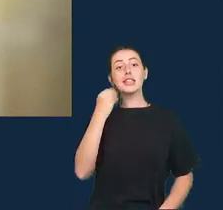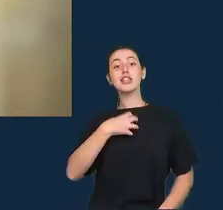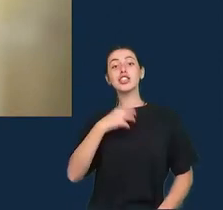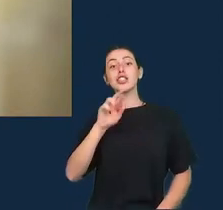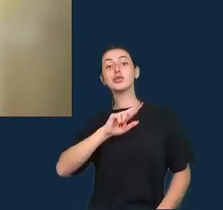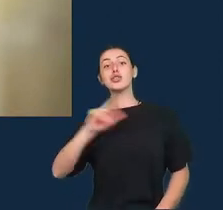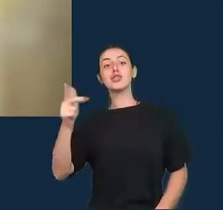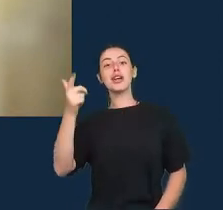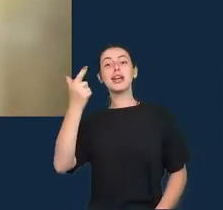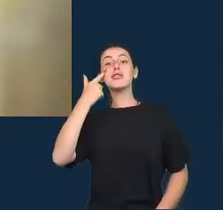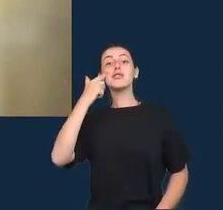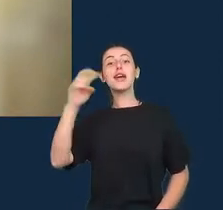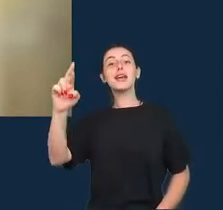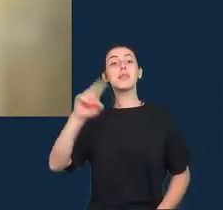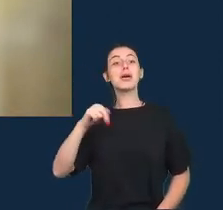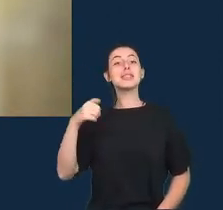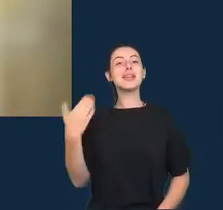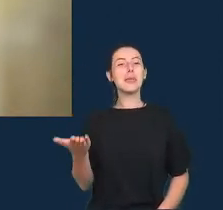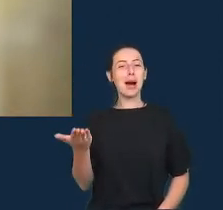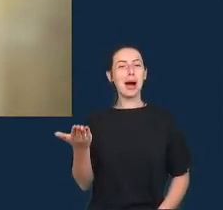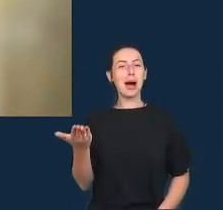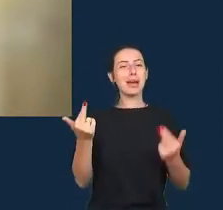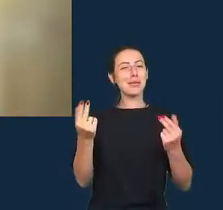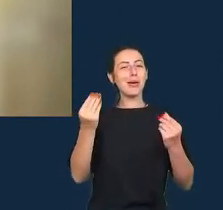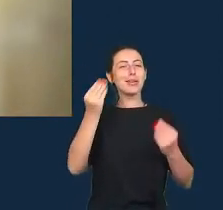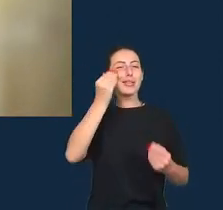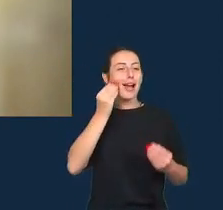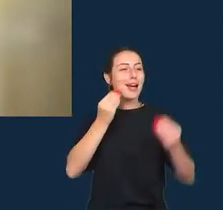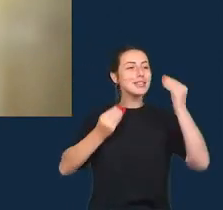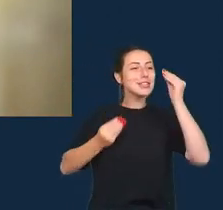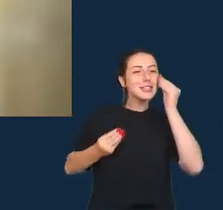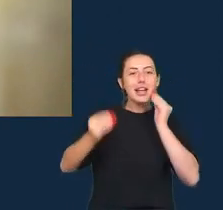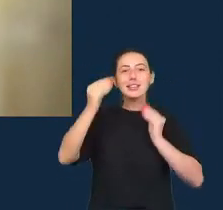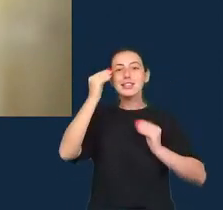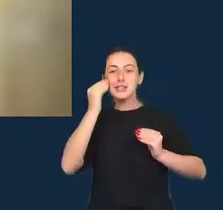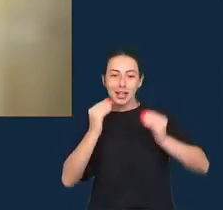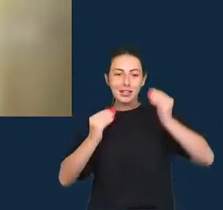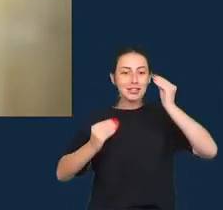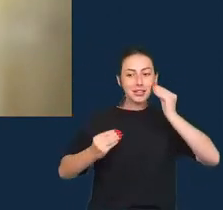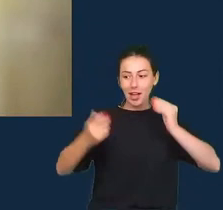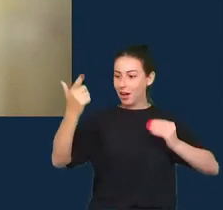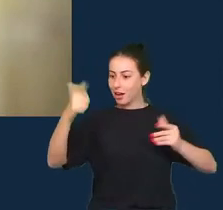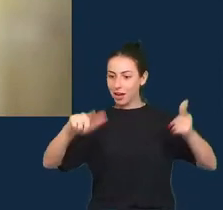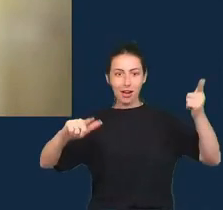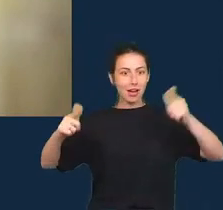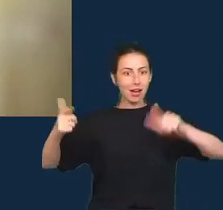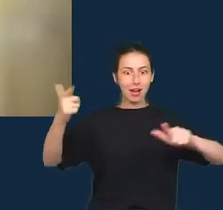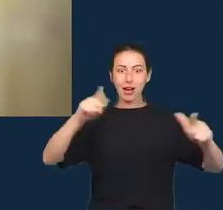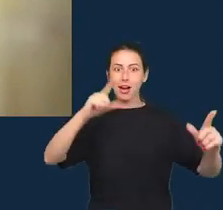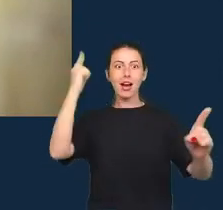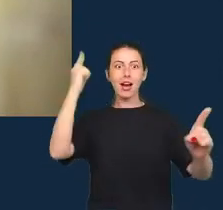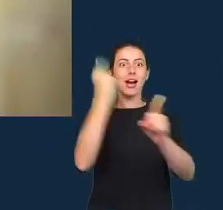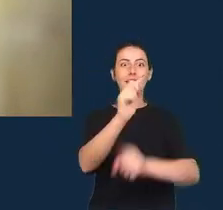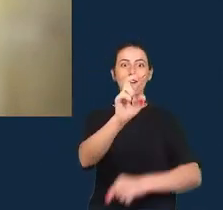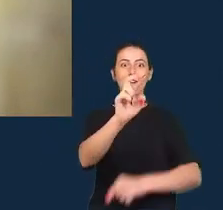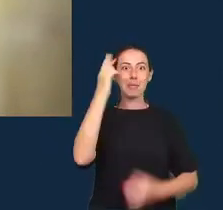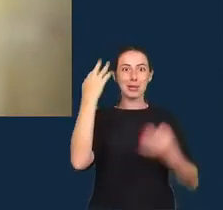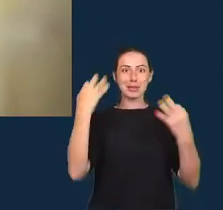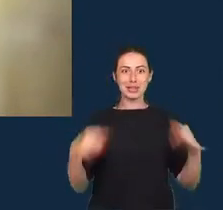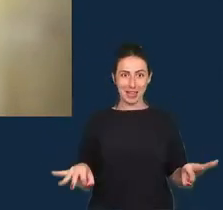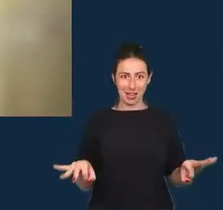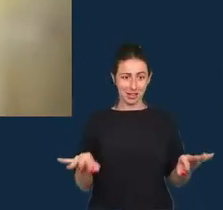fato de que eu faço isso e isso funciona é um fato científico e é uma coisa que a gente não vê no jornalismo